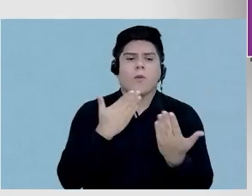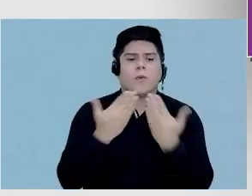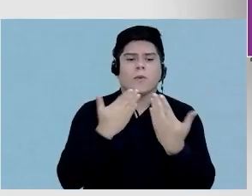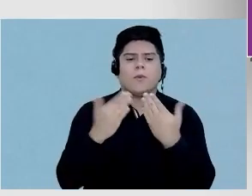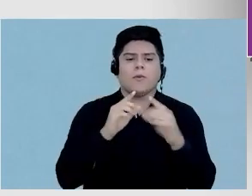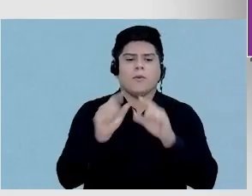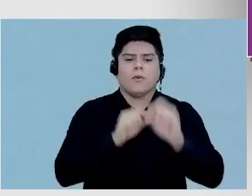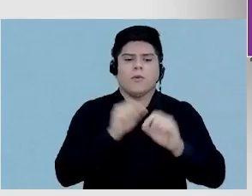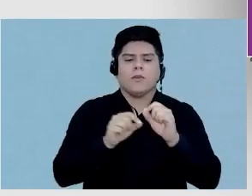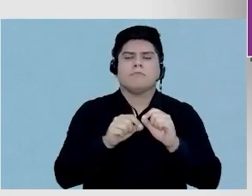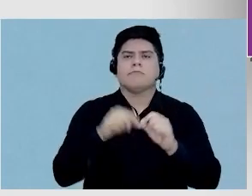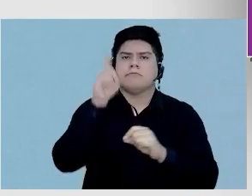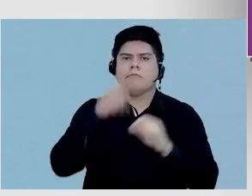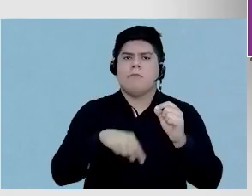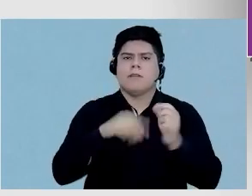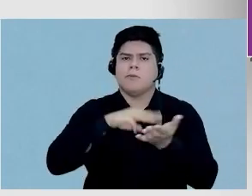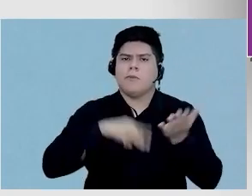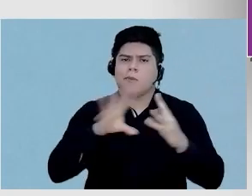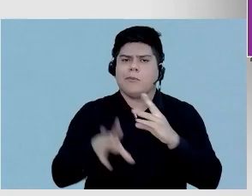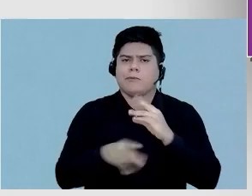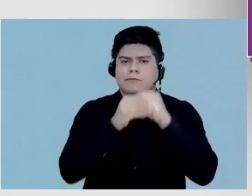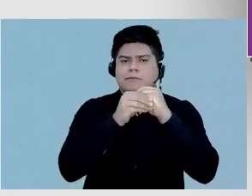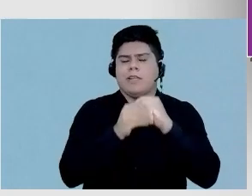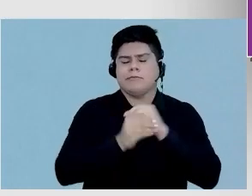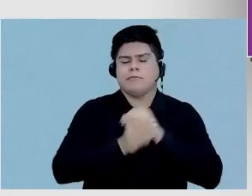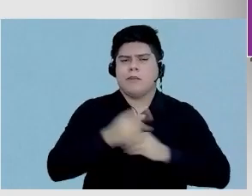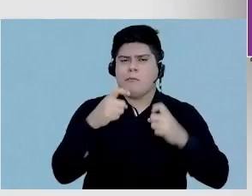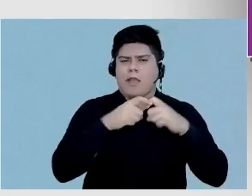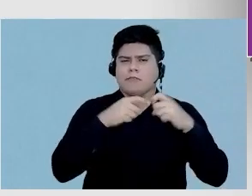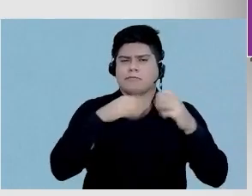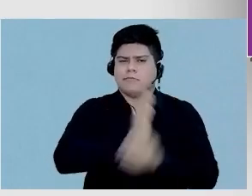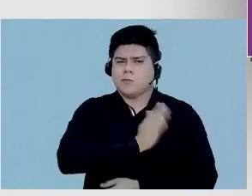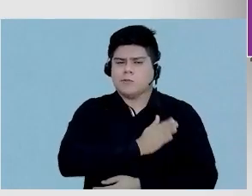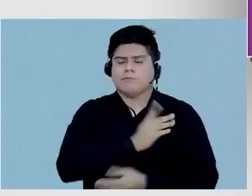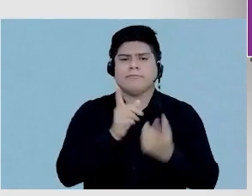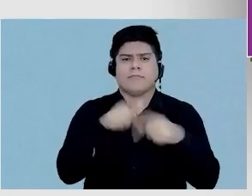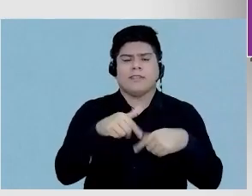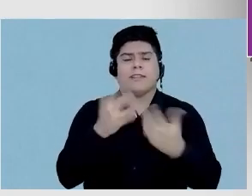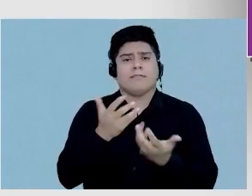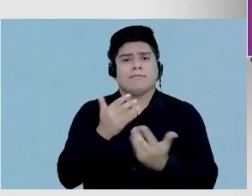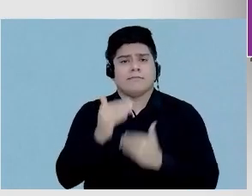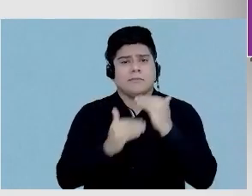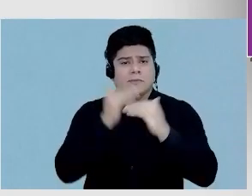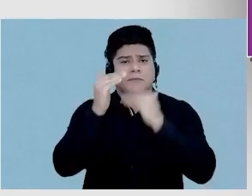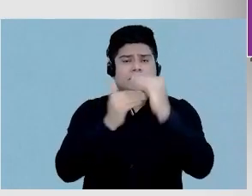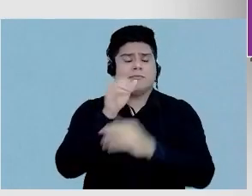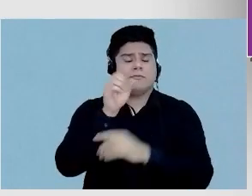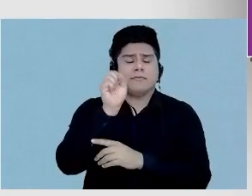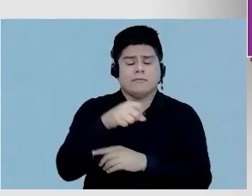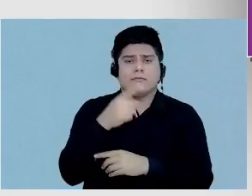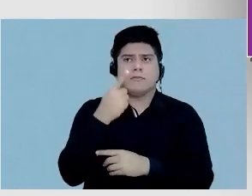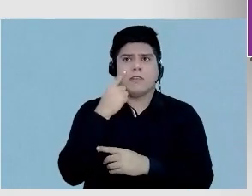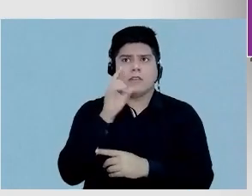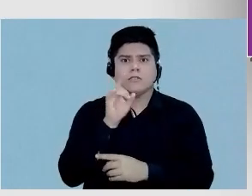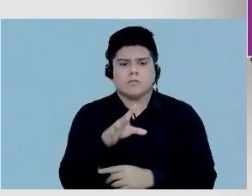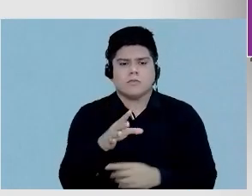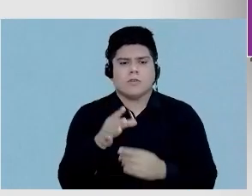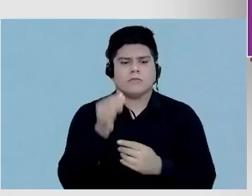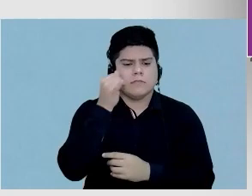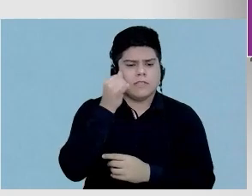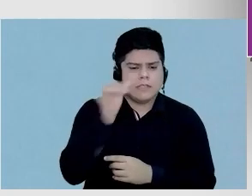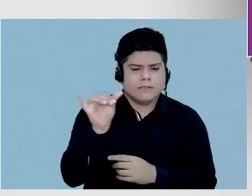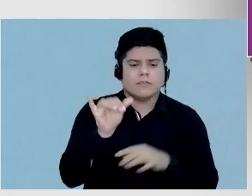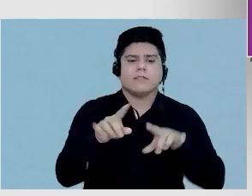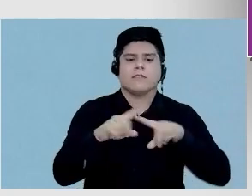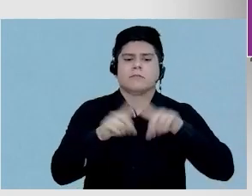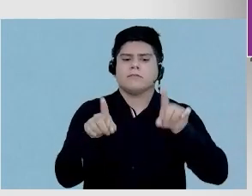mais um método complementar em cardiologia, que procura sempre evoluir no sentido de não só prevenir, mas